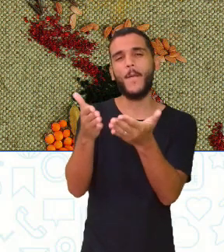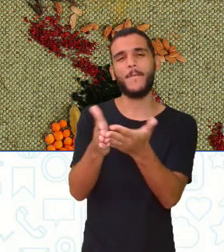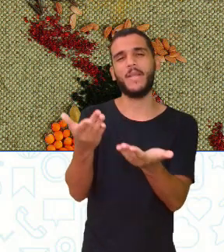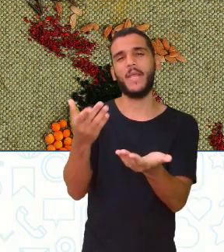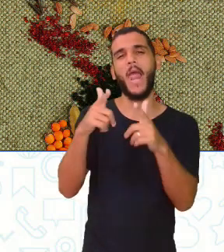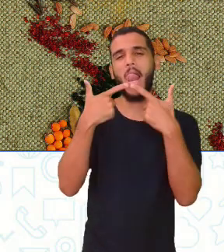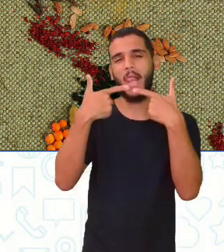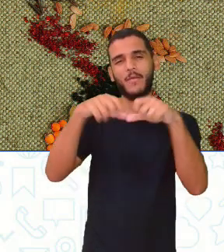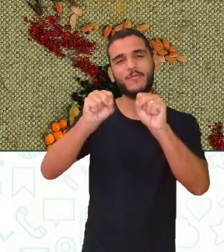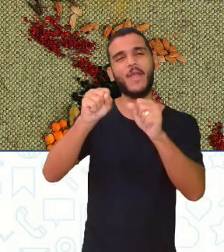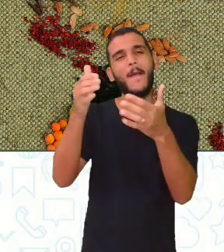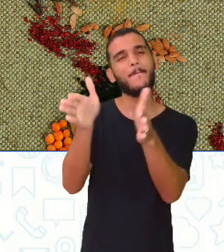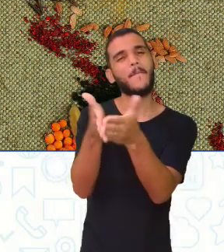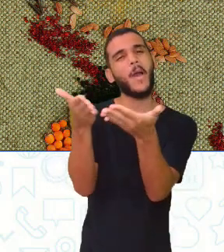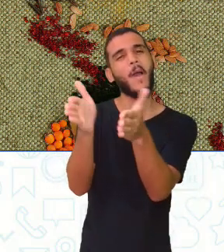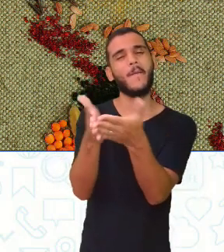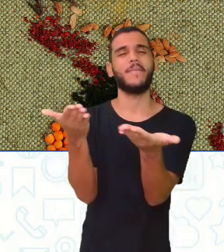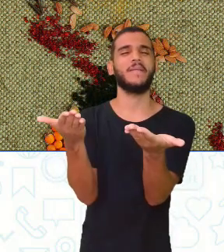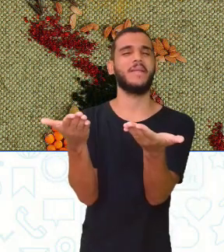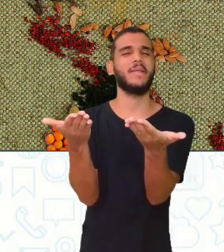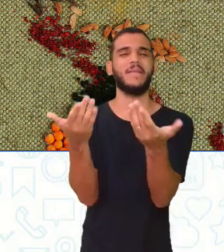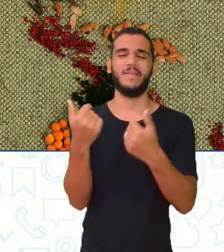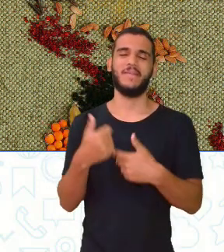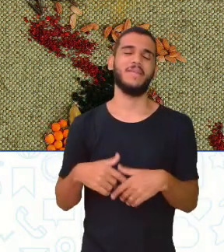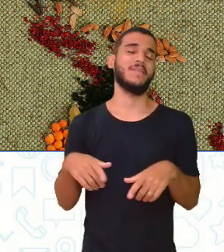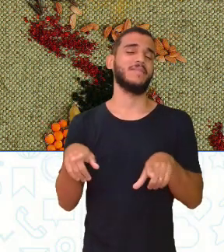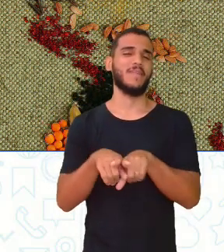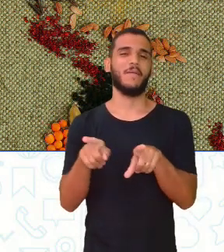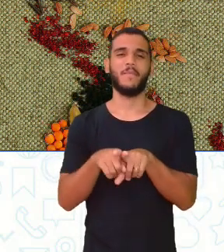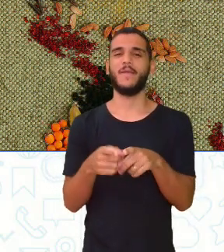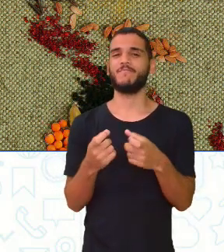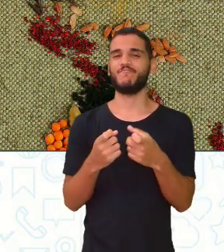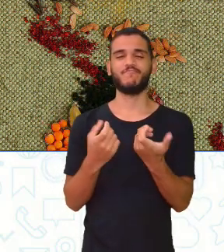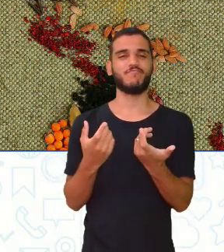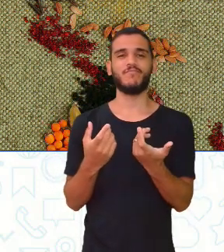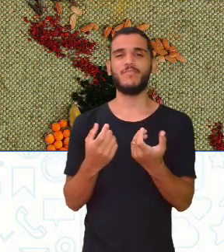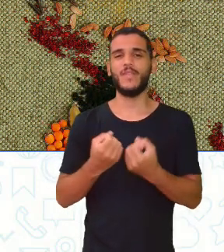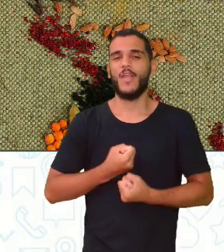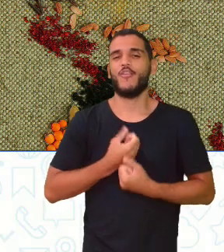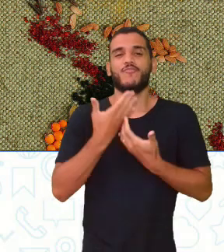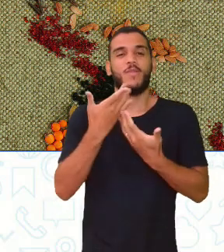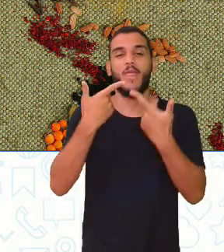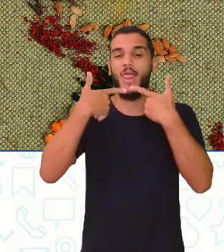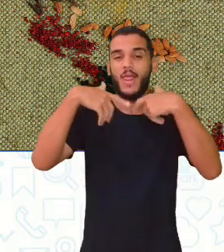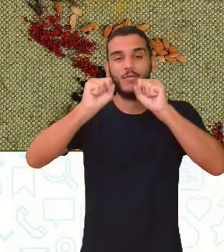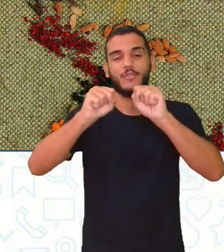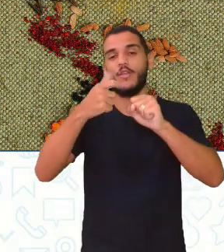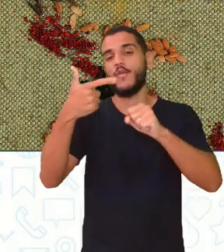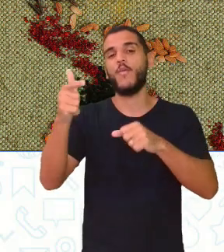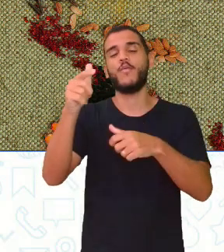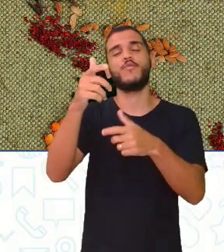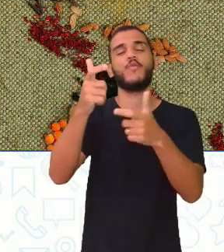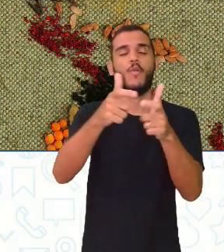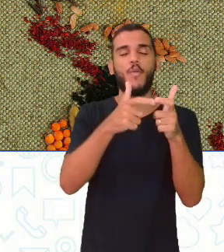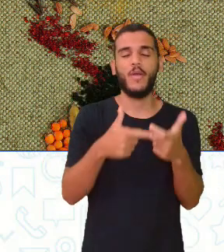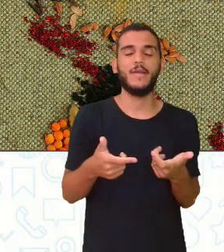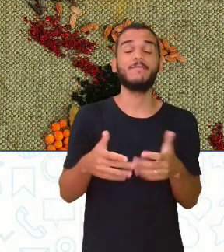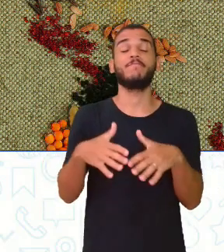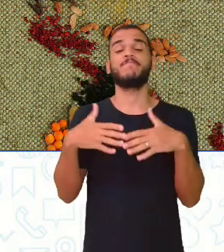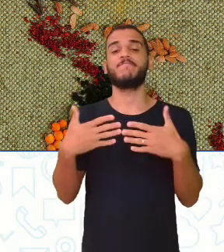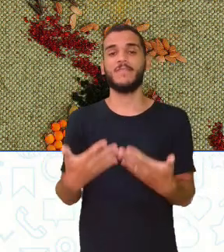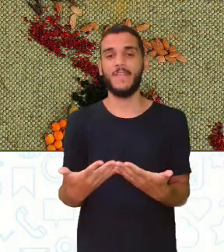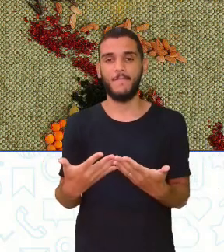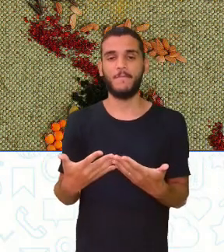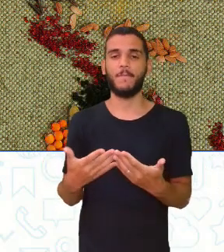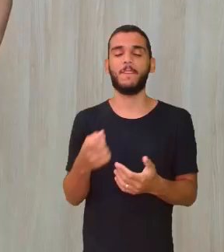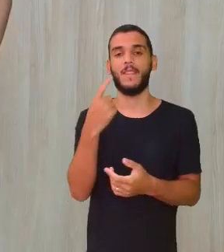a outras regiões, aos sotaques e expressões linguísticas de outras regiões. Isso, professora Adriana. Sim, professora Camila. E